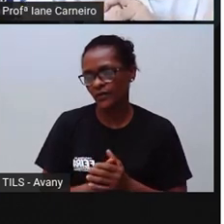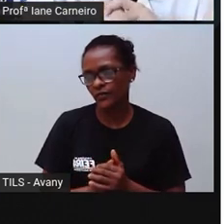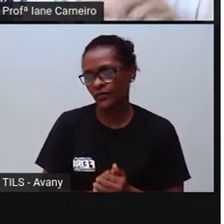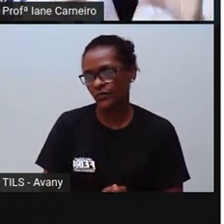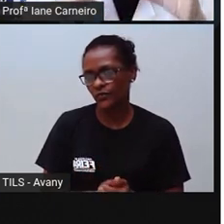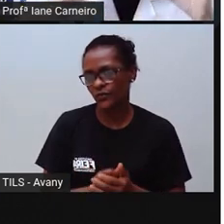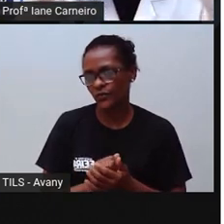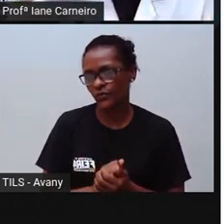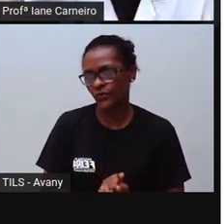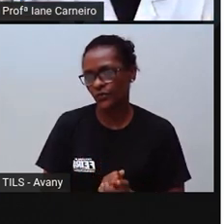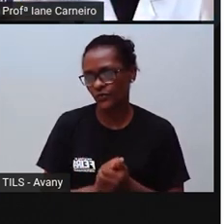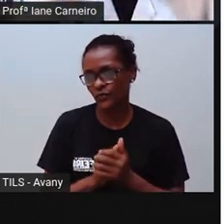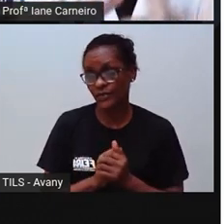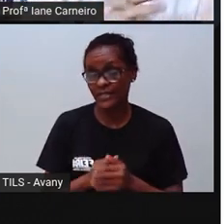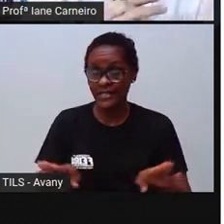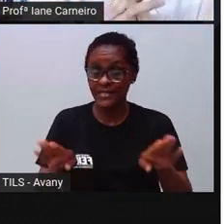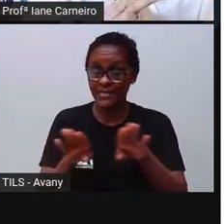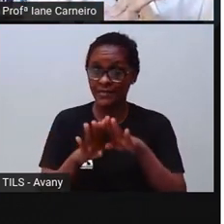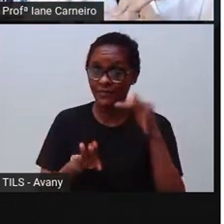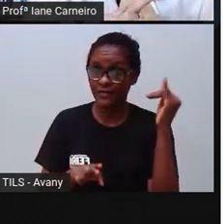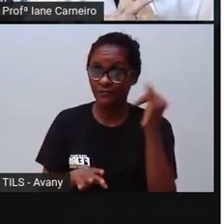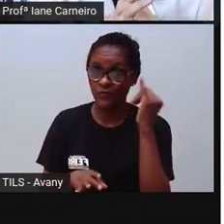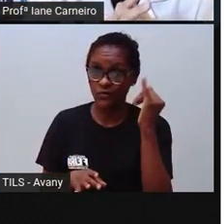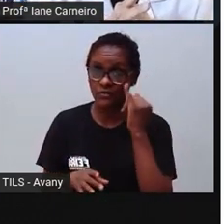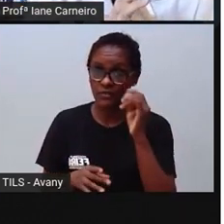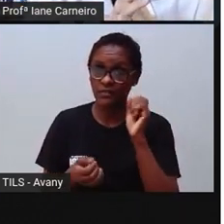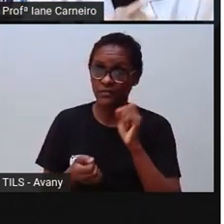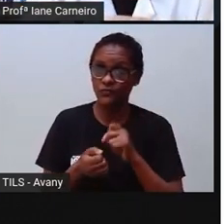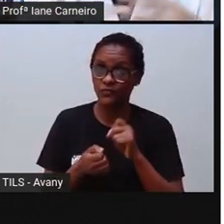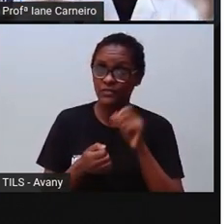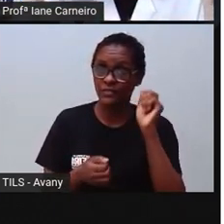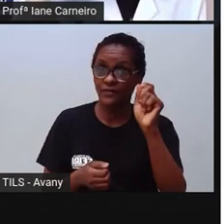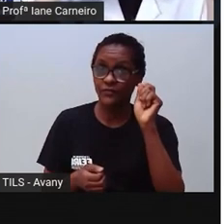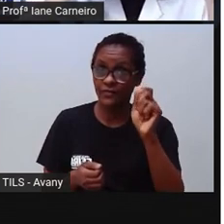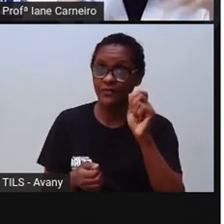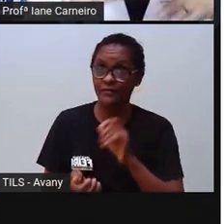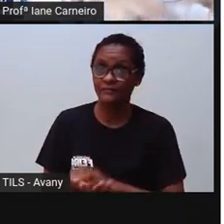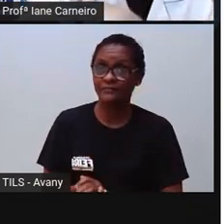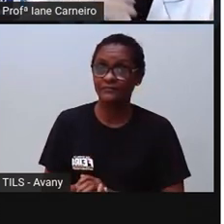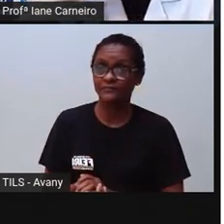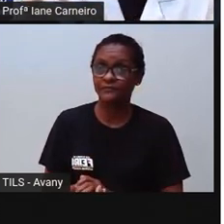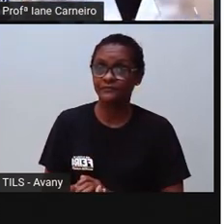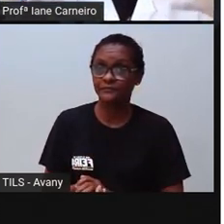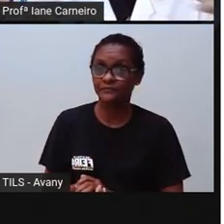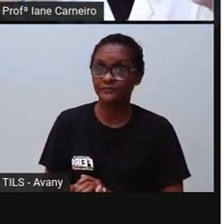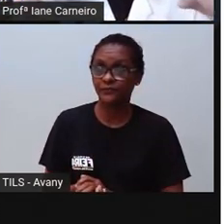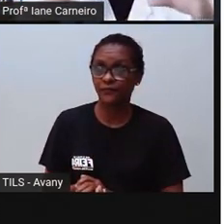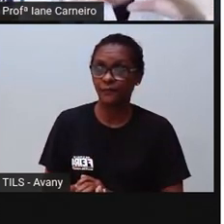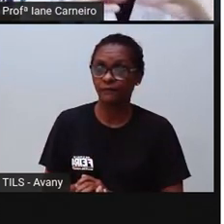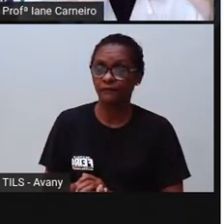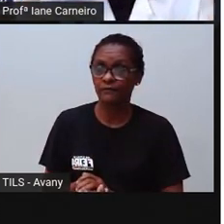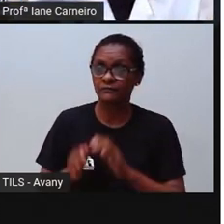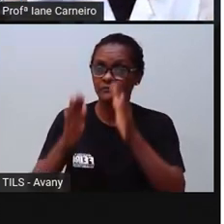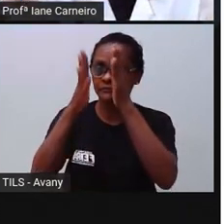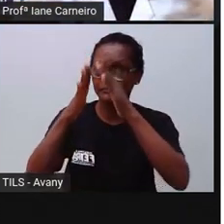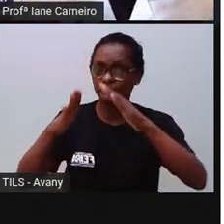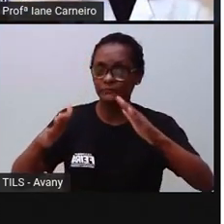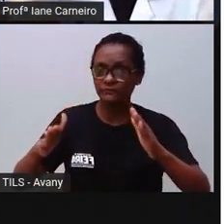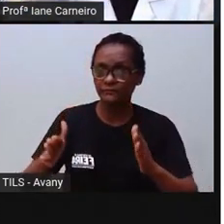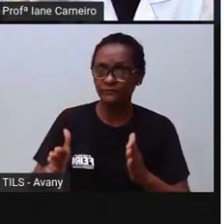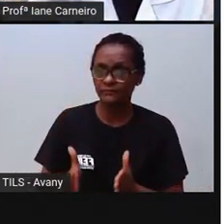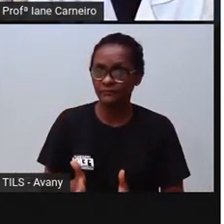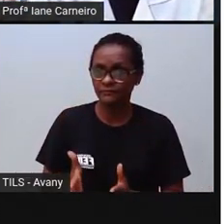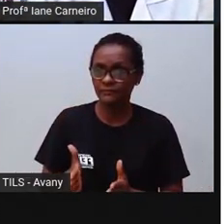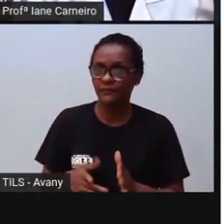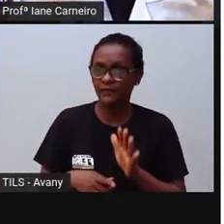Pró ensinou pra vocês da garrafa da calma, lembra? A gente colocou glitter dentro. Então, aquela garrafa da calma, ela